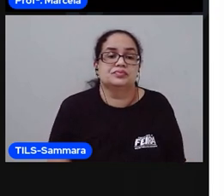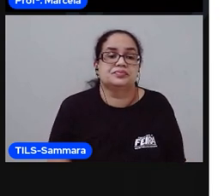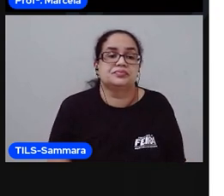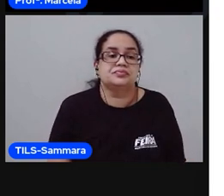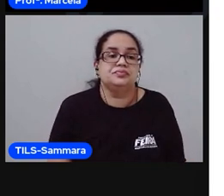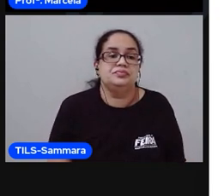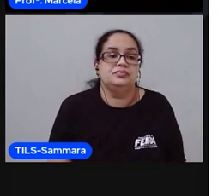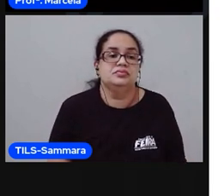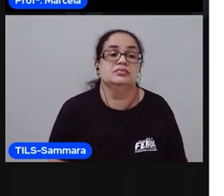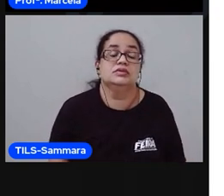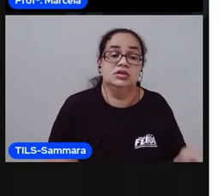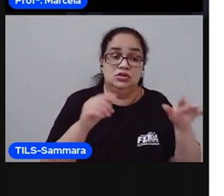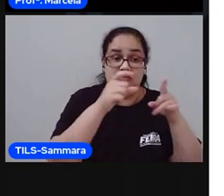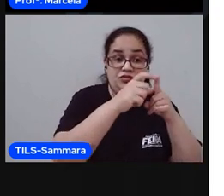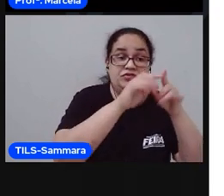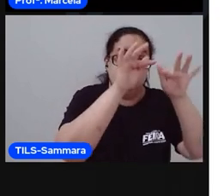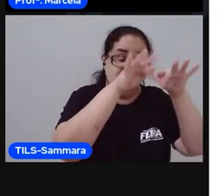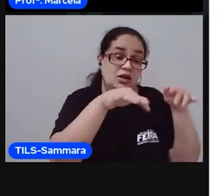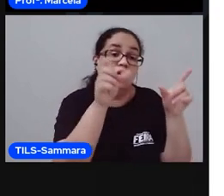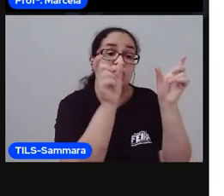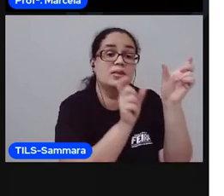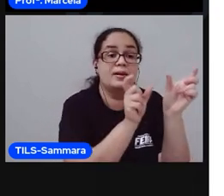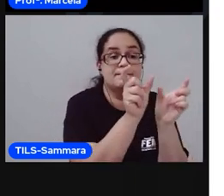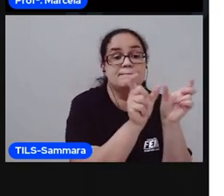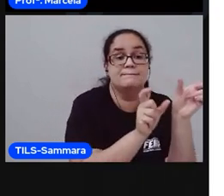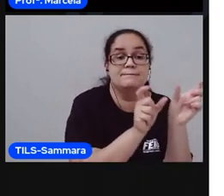Tá no final da palavra, né?